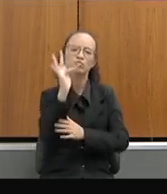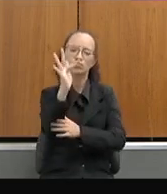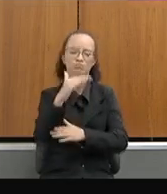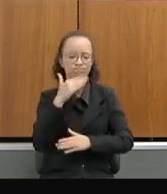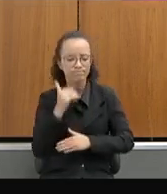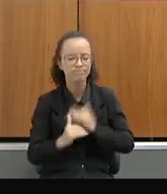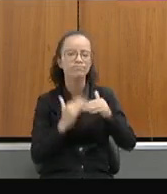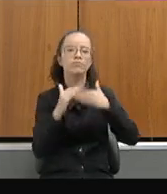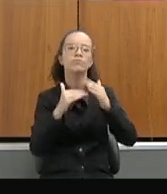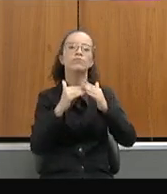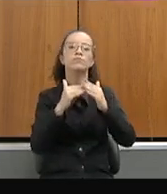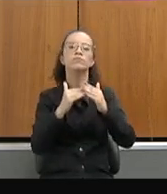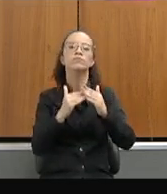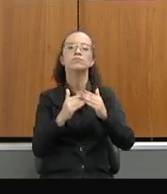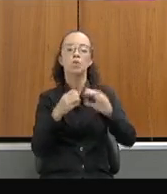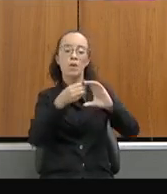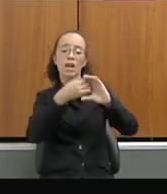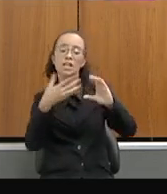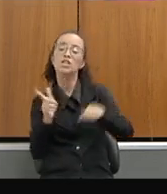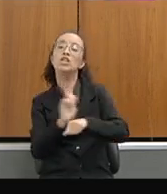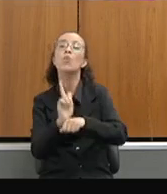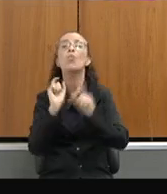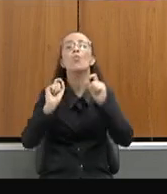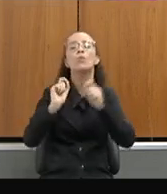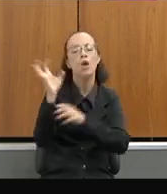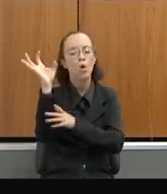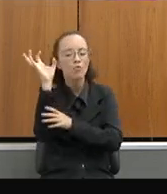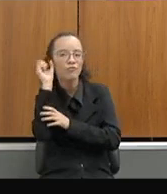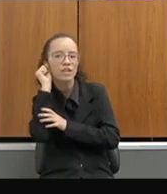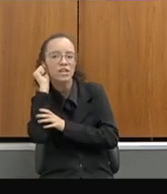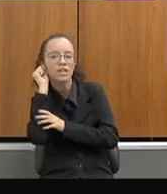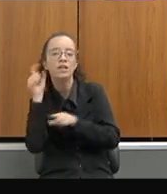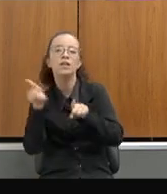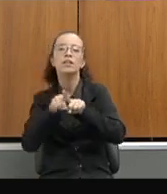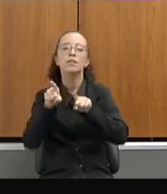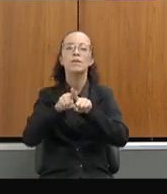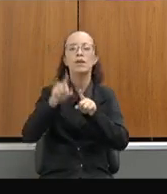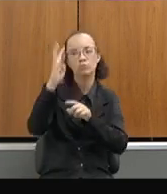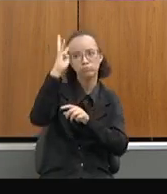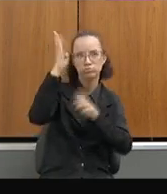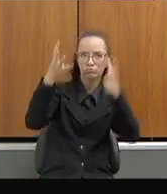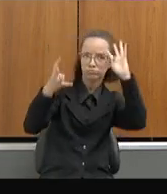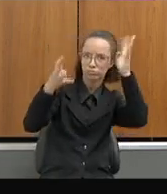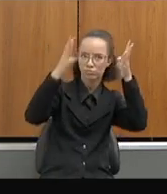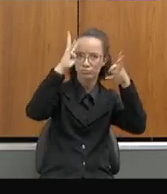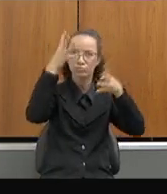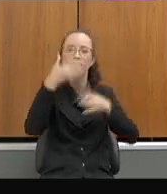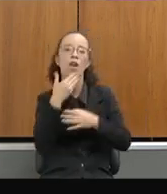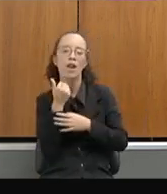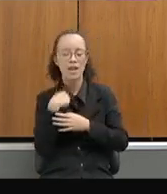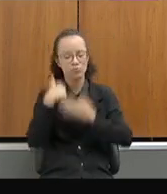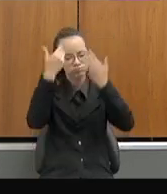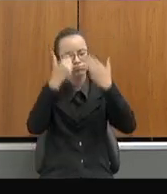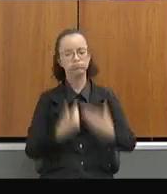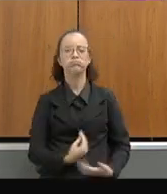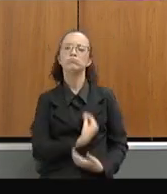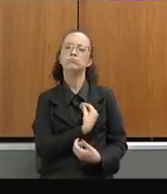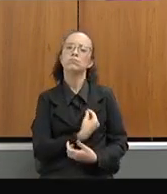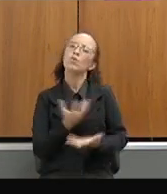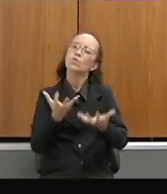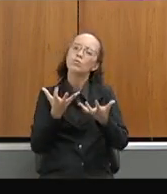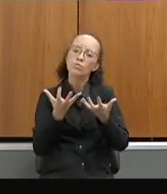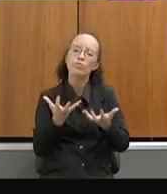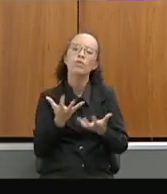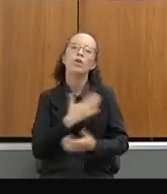a principal característica que um gestor tem que ter é de ouvir e buscar contribuições para melhoria. Estou disponível, gostaria de